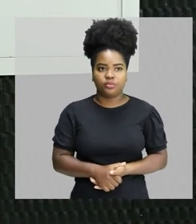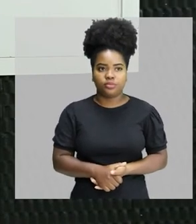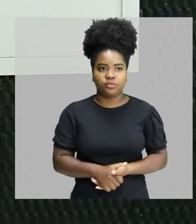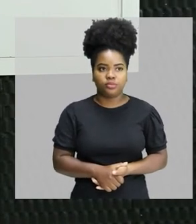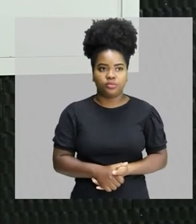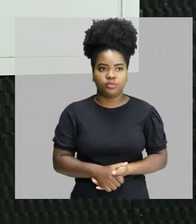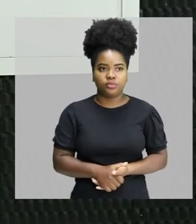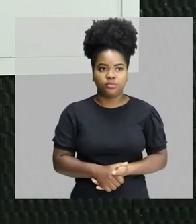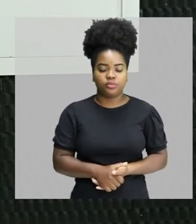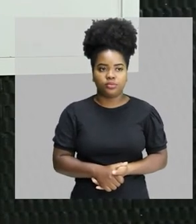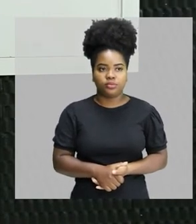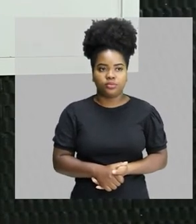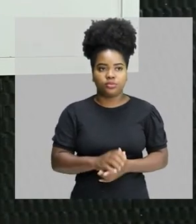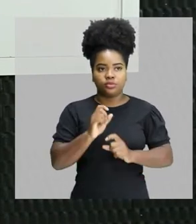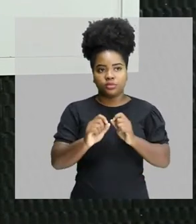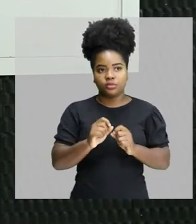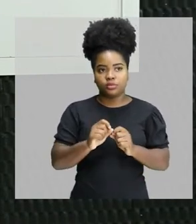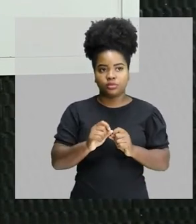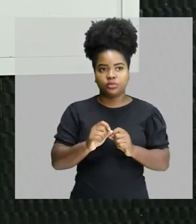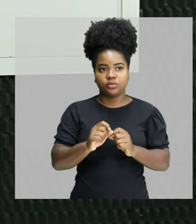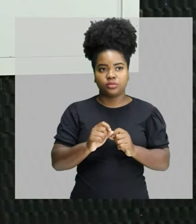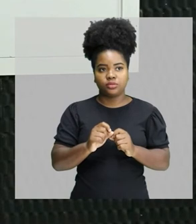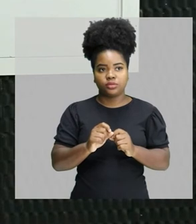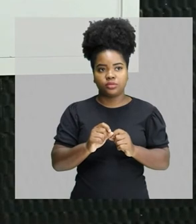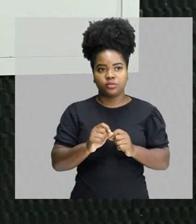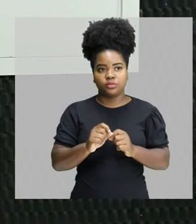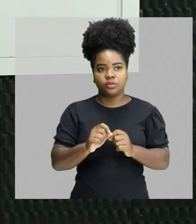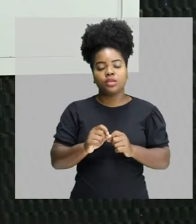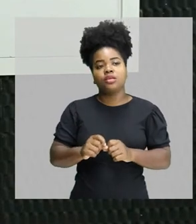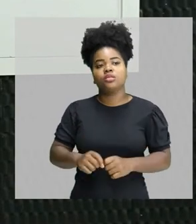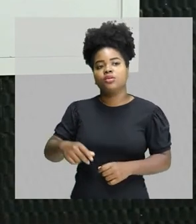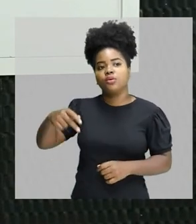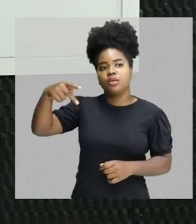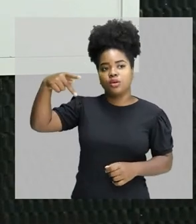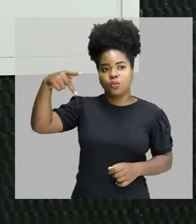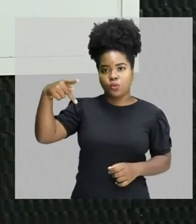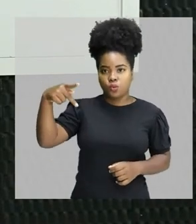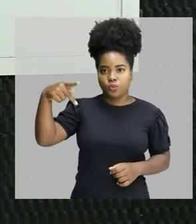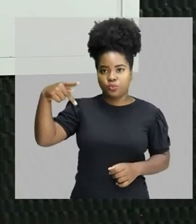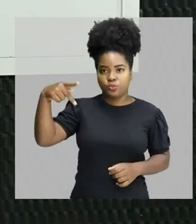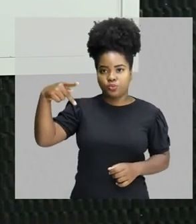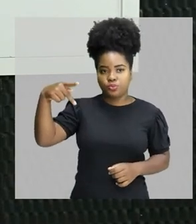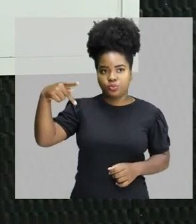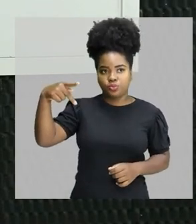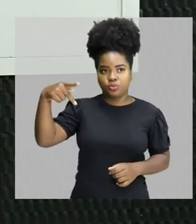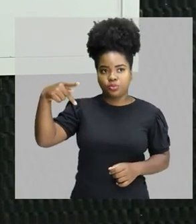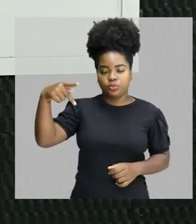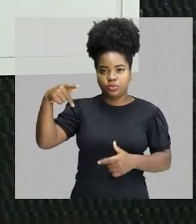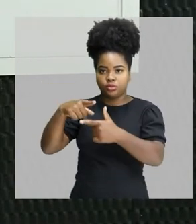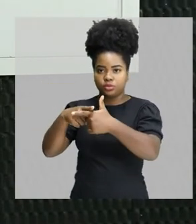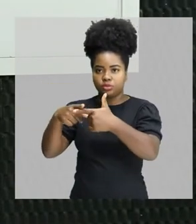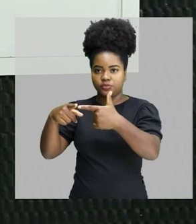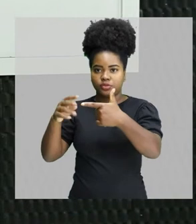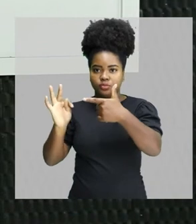vai ser o comprimento de onda dividido pelo tempo, ou pelo período. Pronto. Vai ficar bem